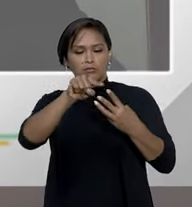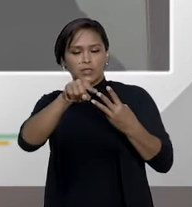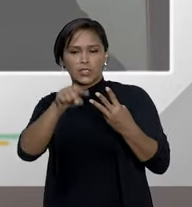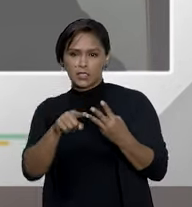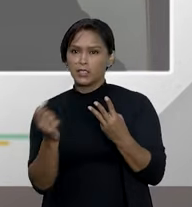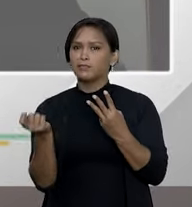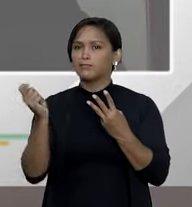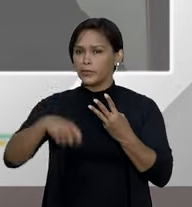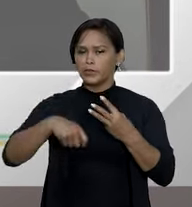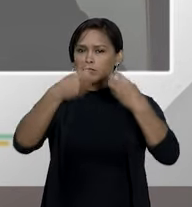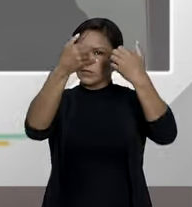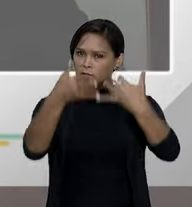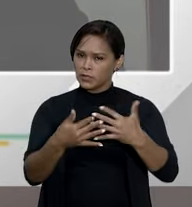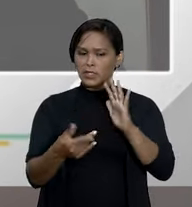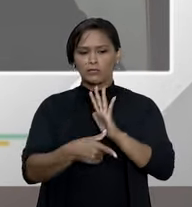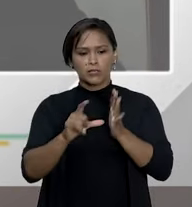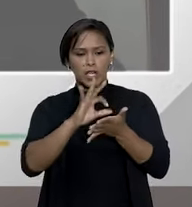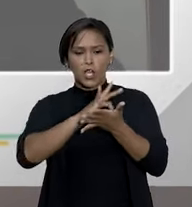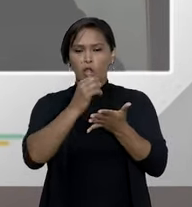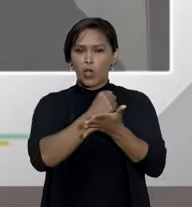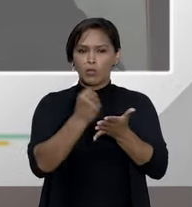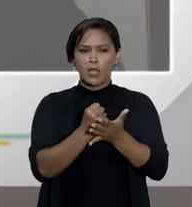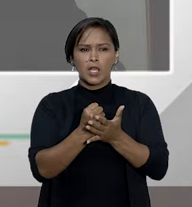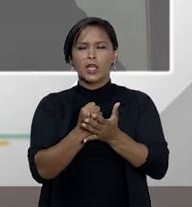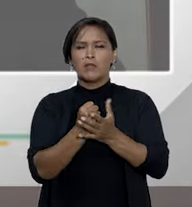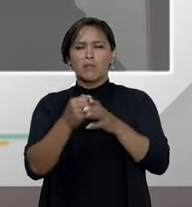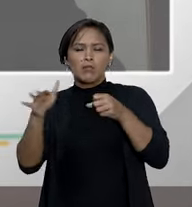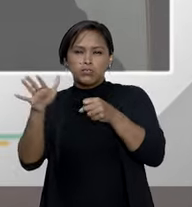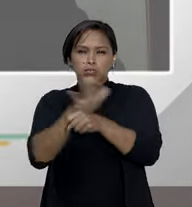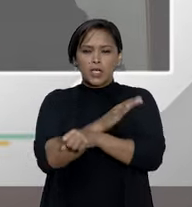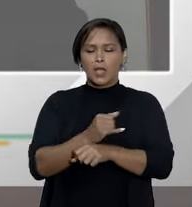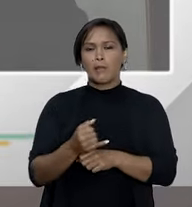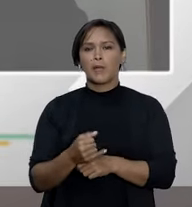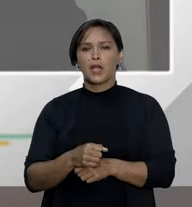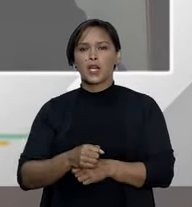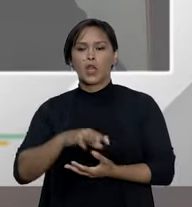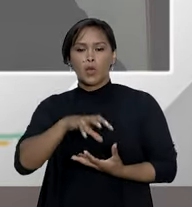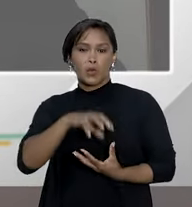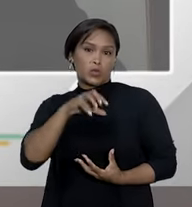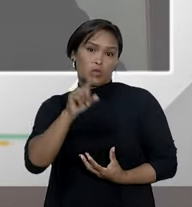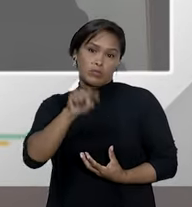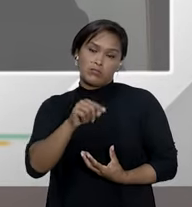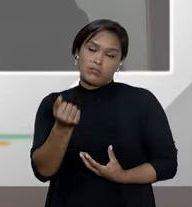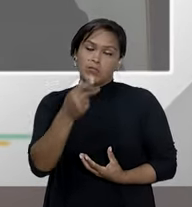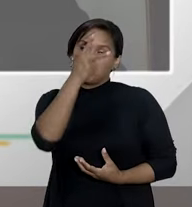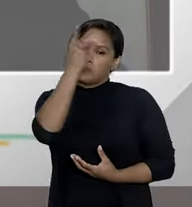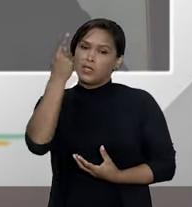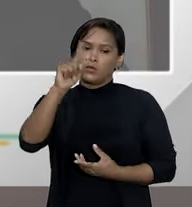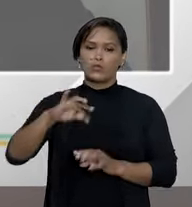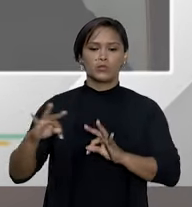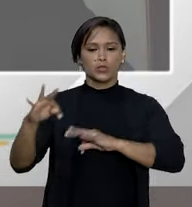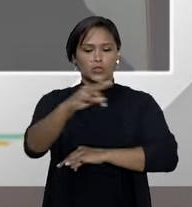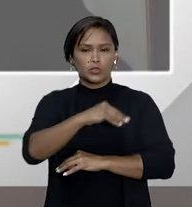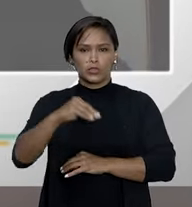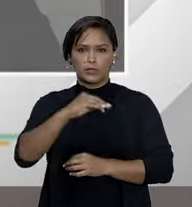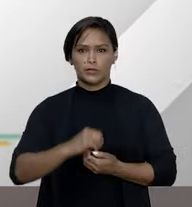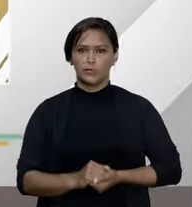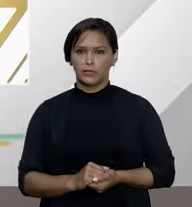condicionantes de modo que não se torne excessivo para o idoso, geralmente é o idoso, ou para o consumidor de modo geral.